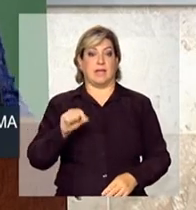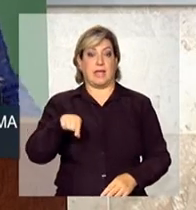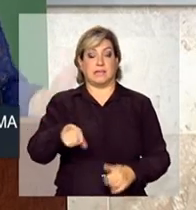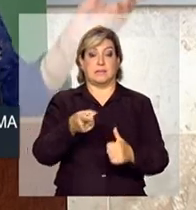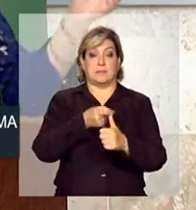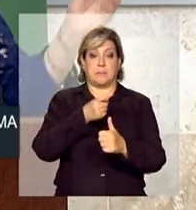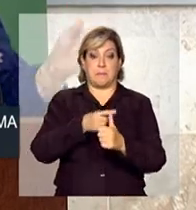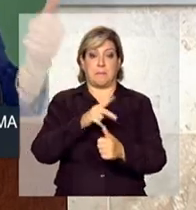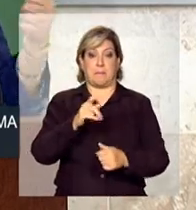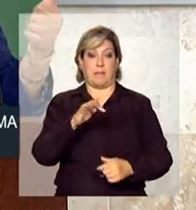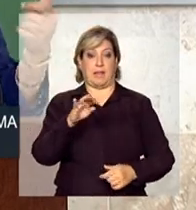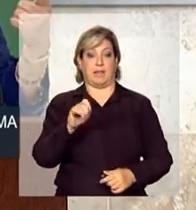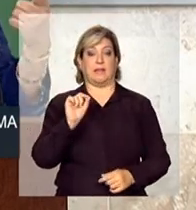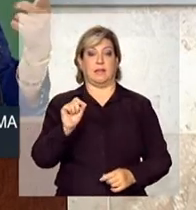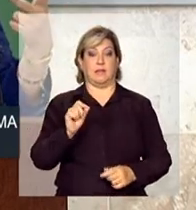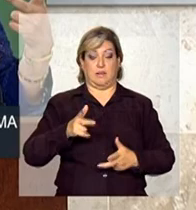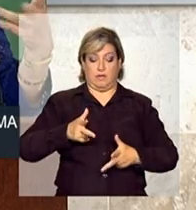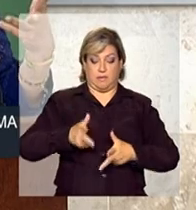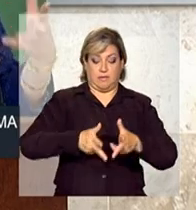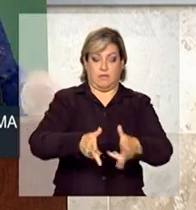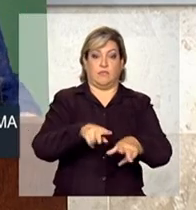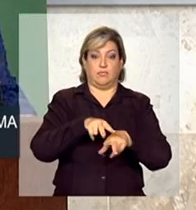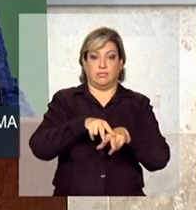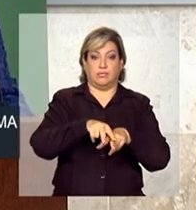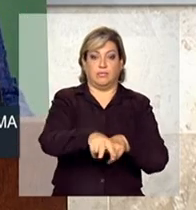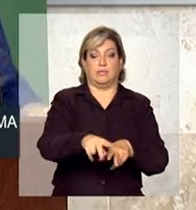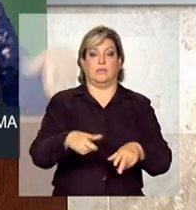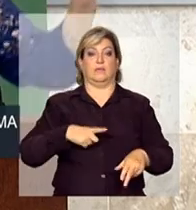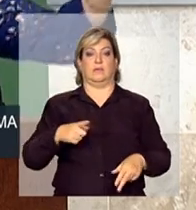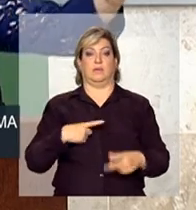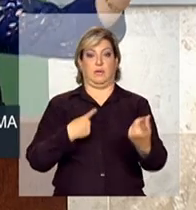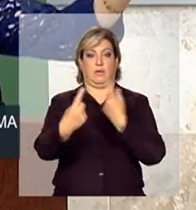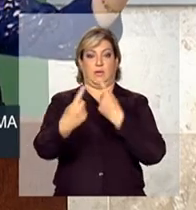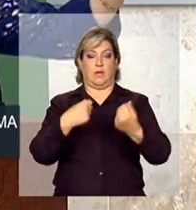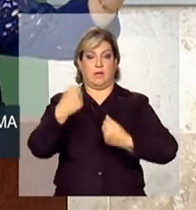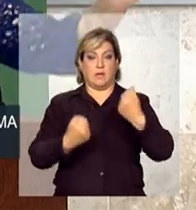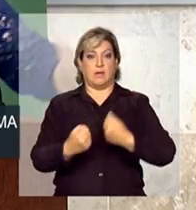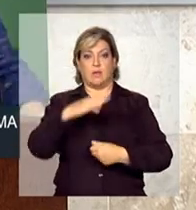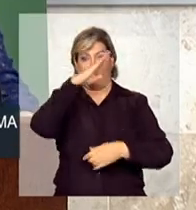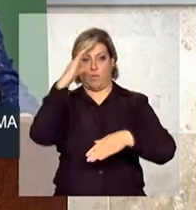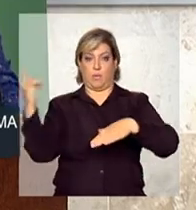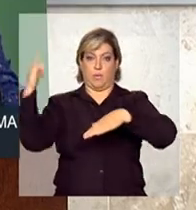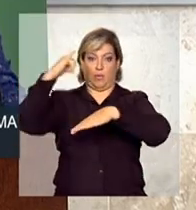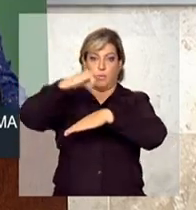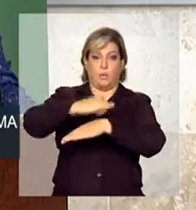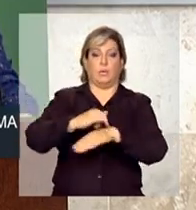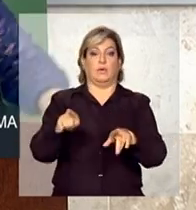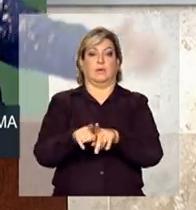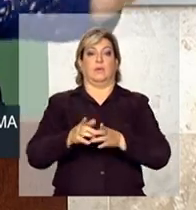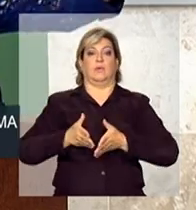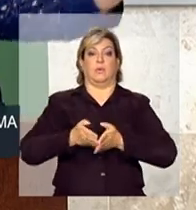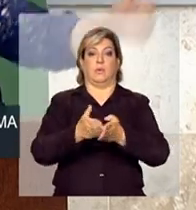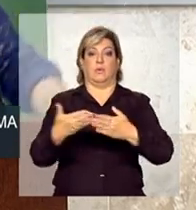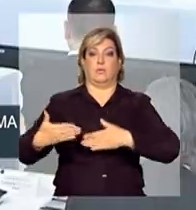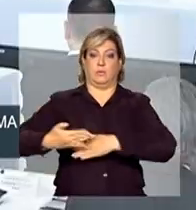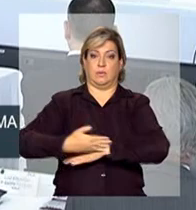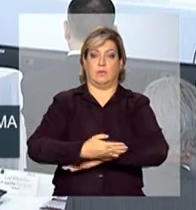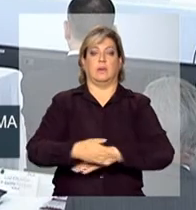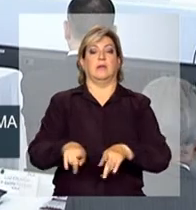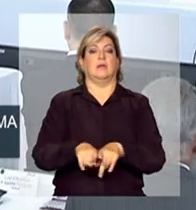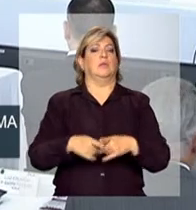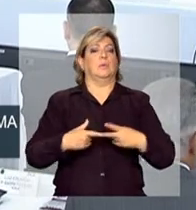parte do ferrovia, rodovia, porto, aeroporto, as três licitações de petróleo,